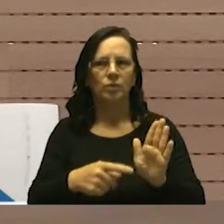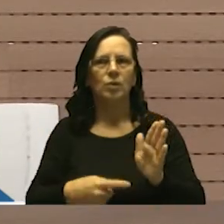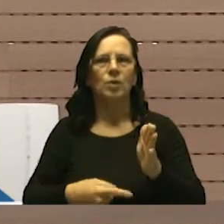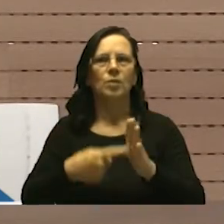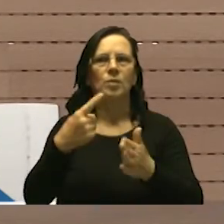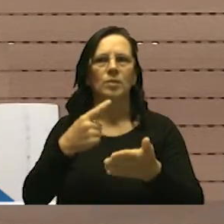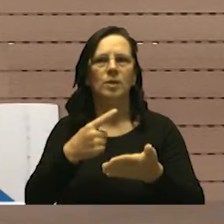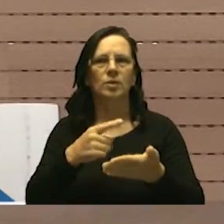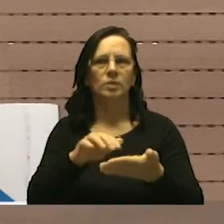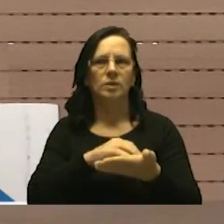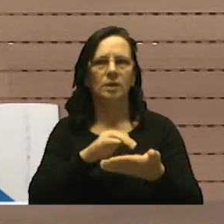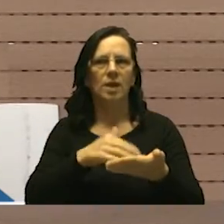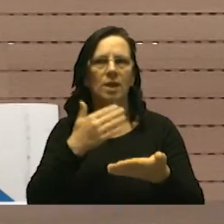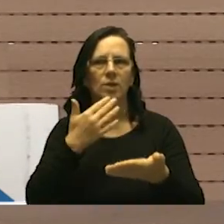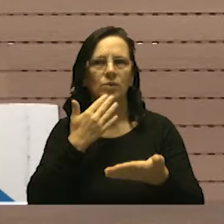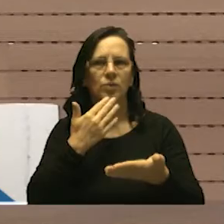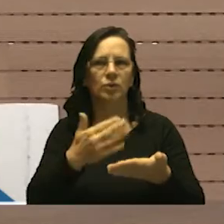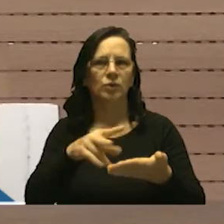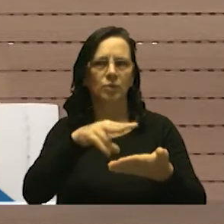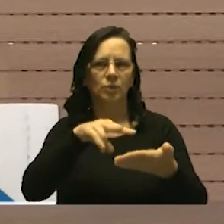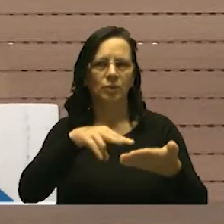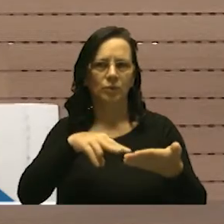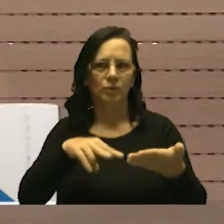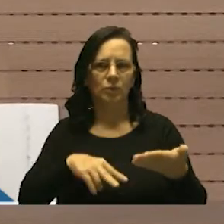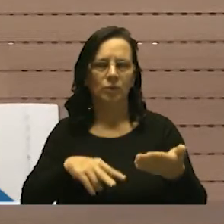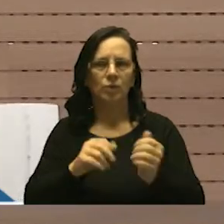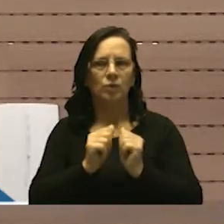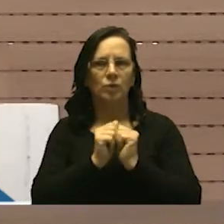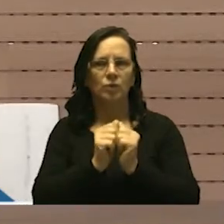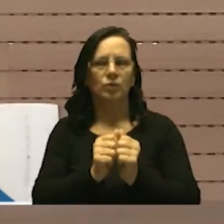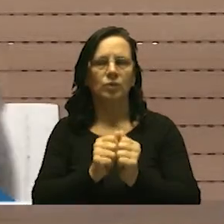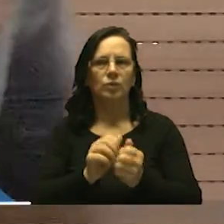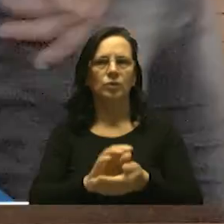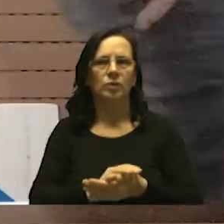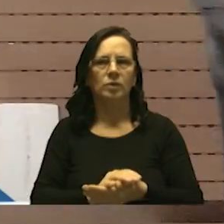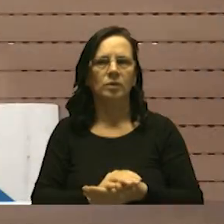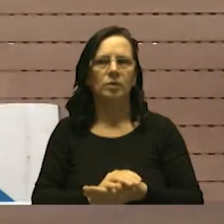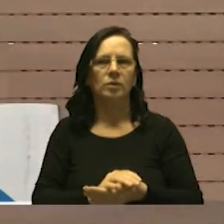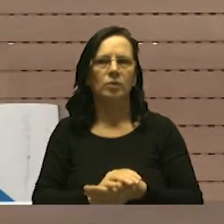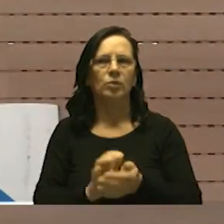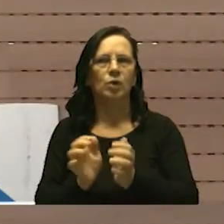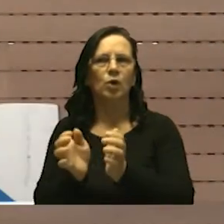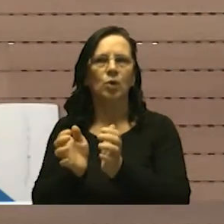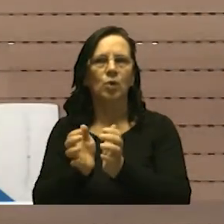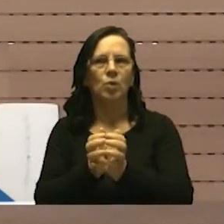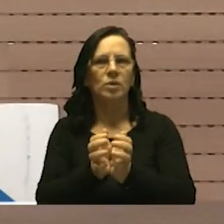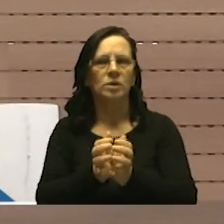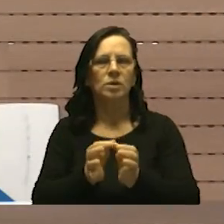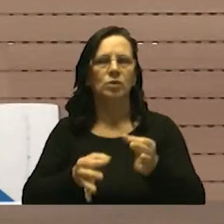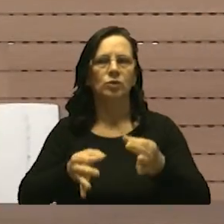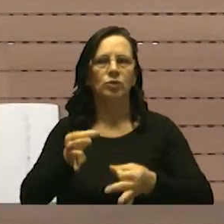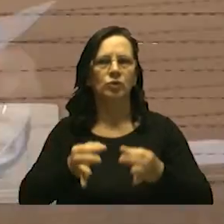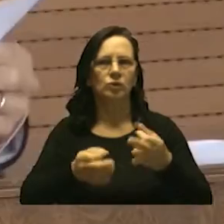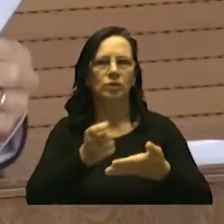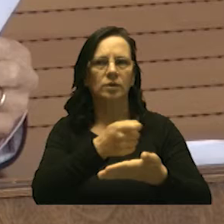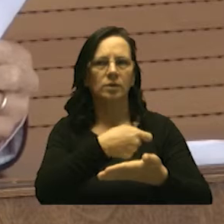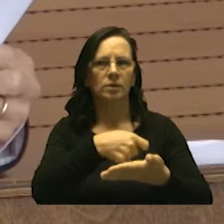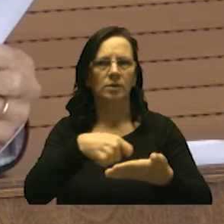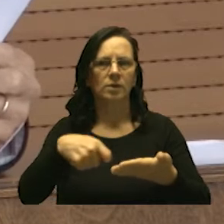primeiro-secretário que proceda a leitura do parecer favorável à tramitação da propositura, exarado pela Comissão de Justiça e Redação.